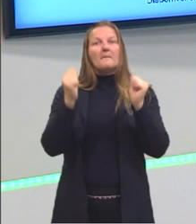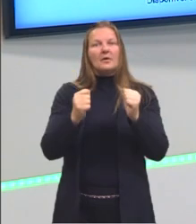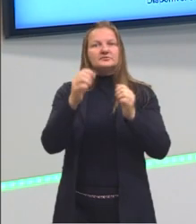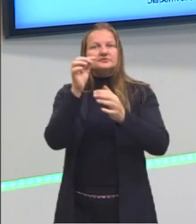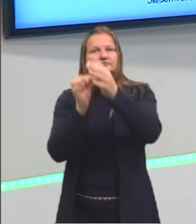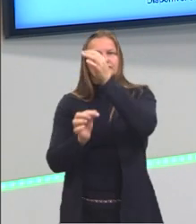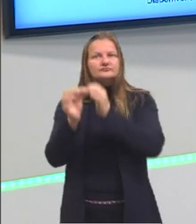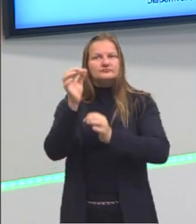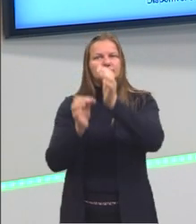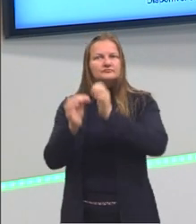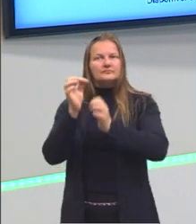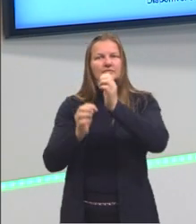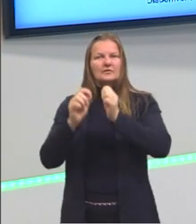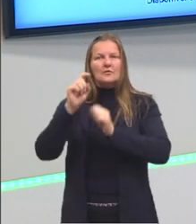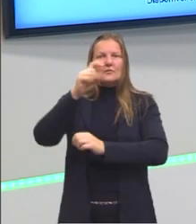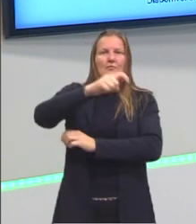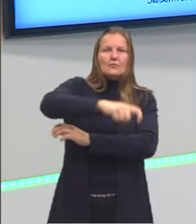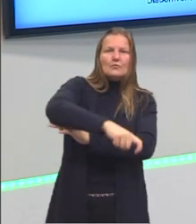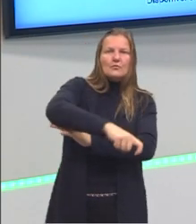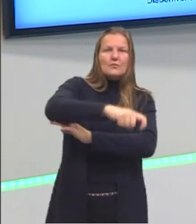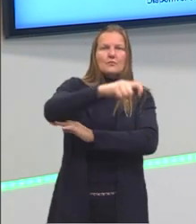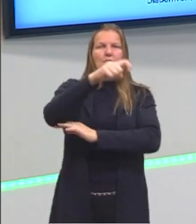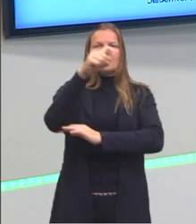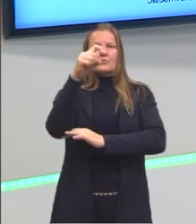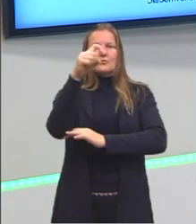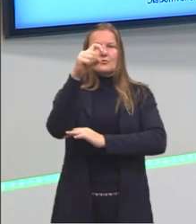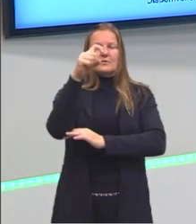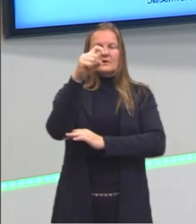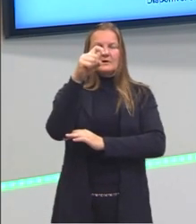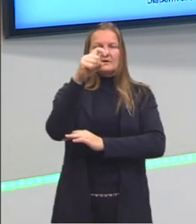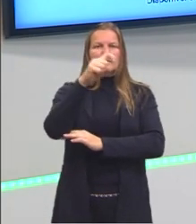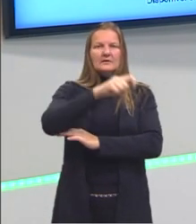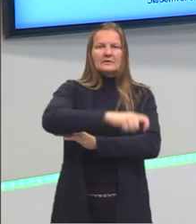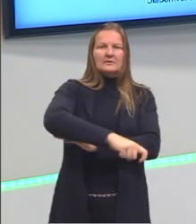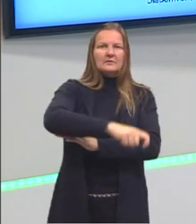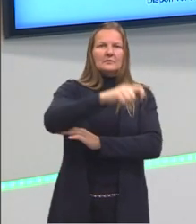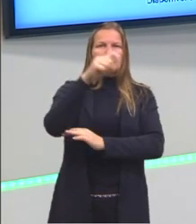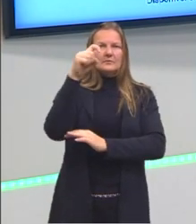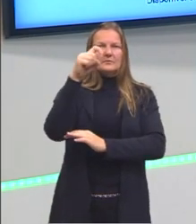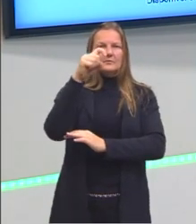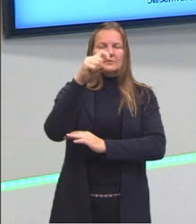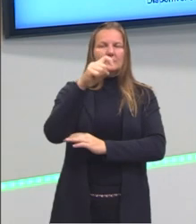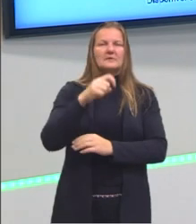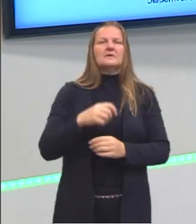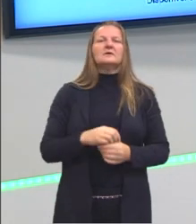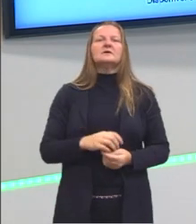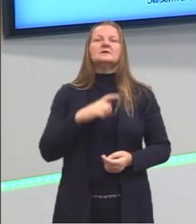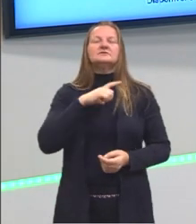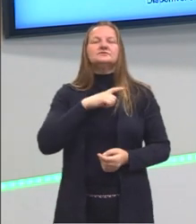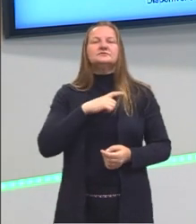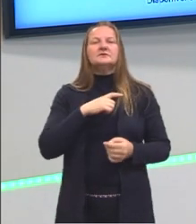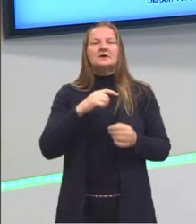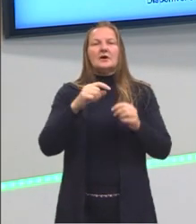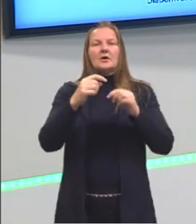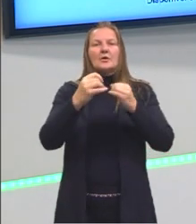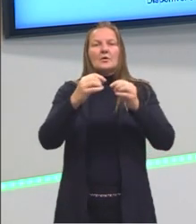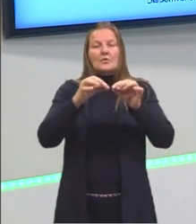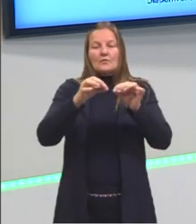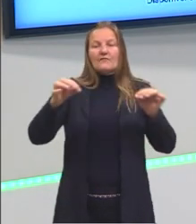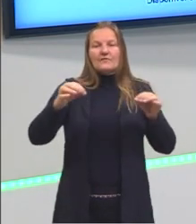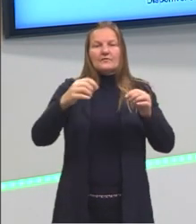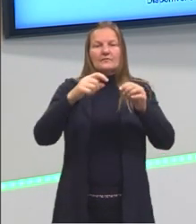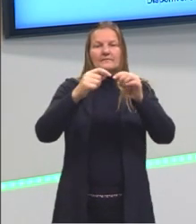ela gira então a partir de um ponto, um eixo fixo, onde passavam ali também as cordas, para